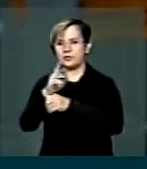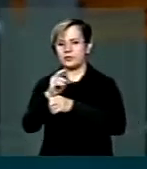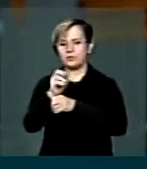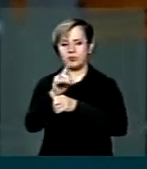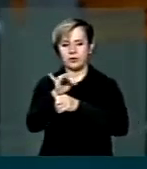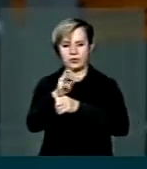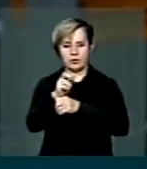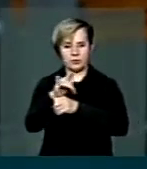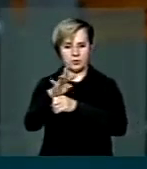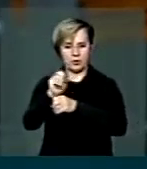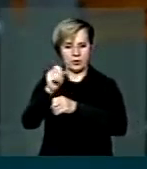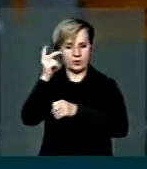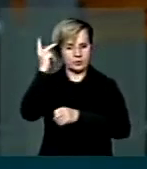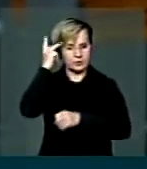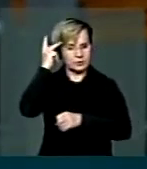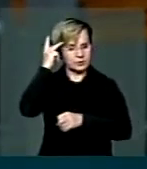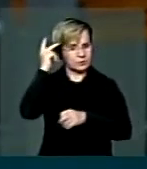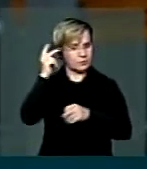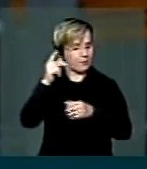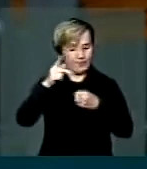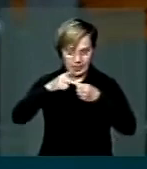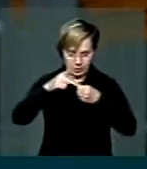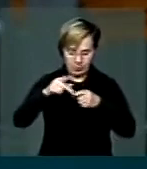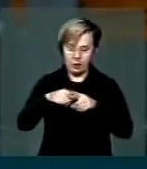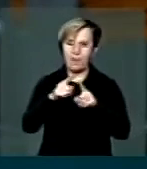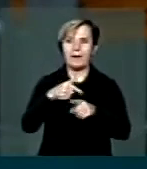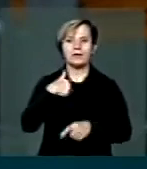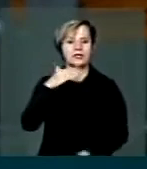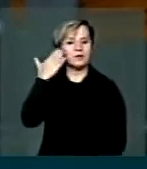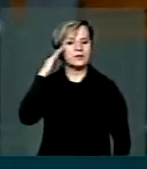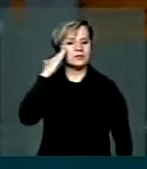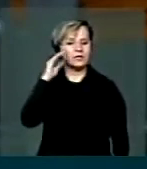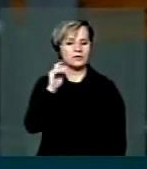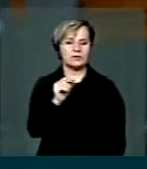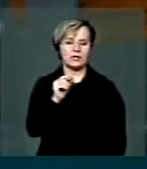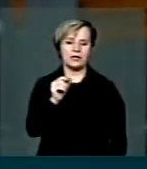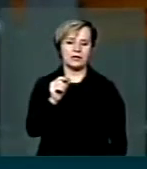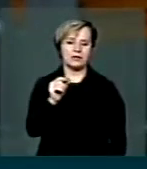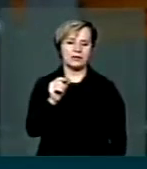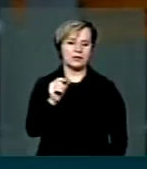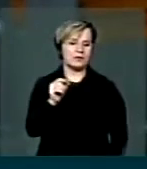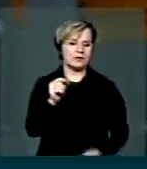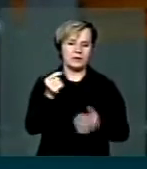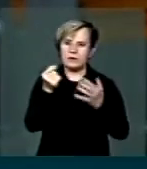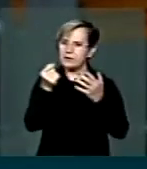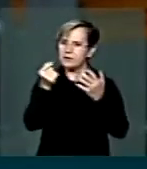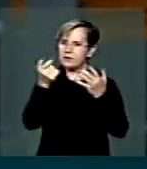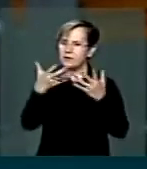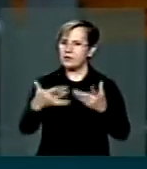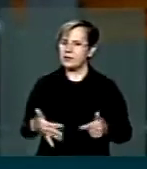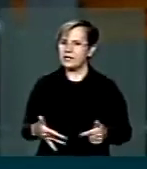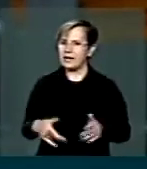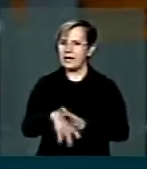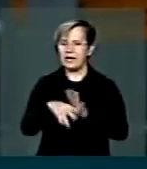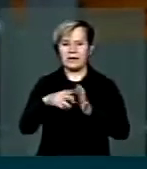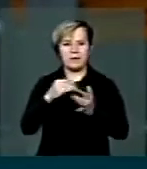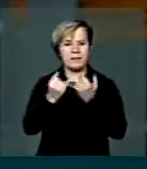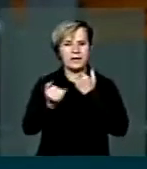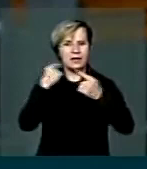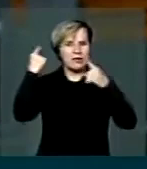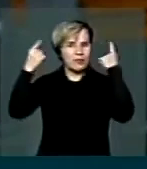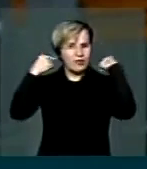petróleo. O que entendo, senhor presidente, é que nada justifica a loucura, a insanidade,